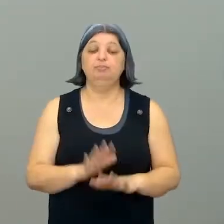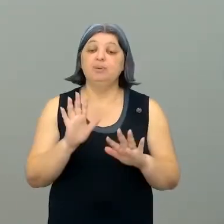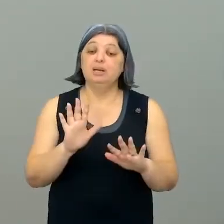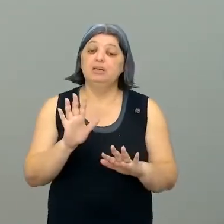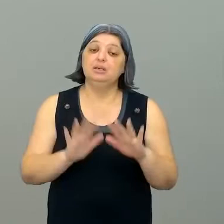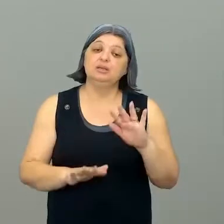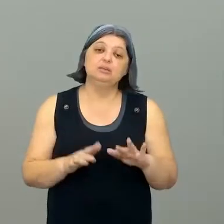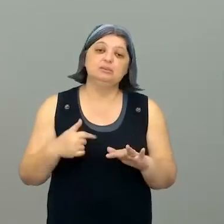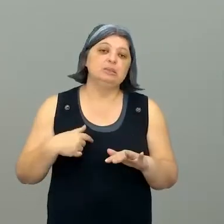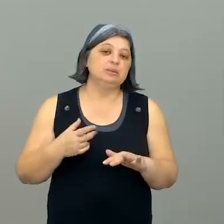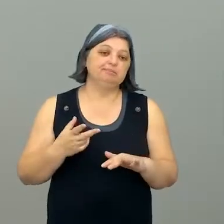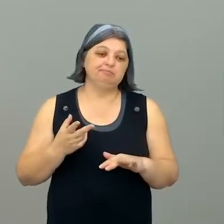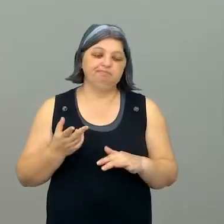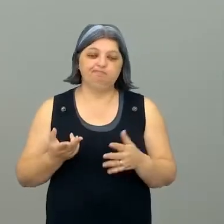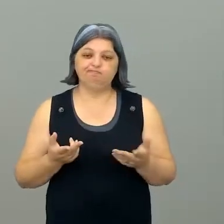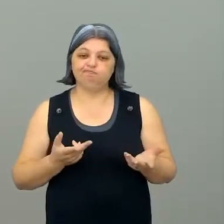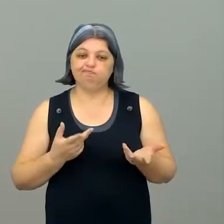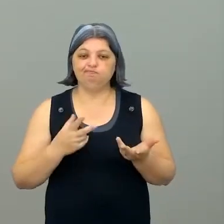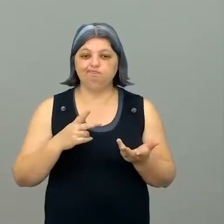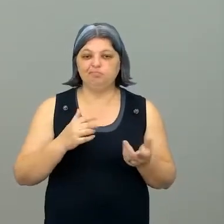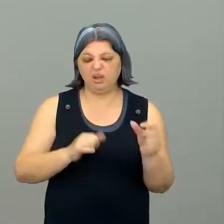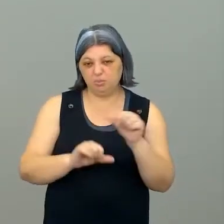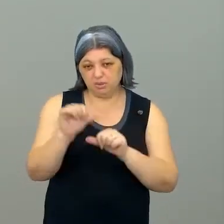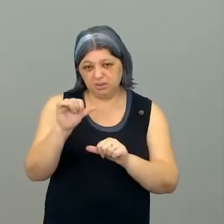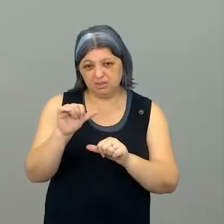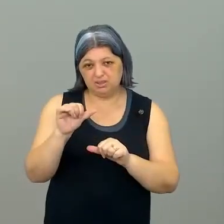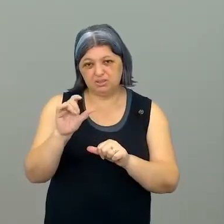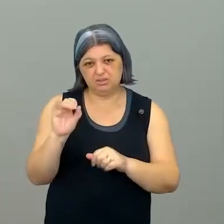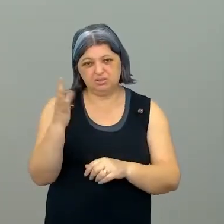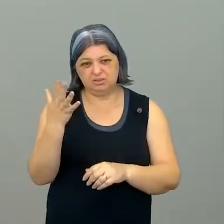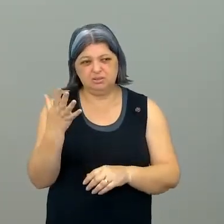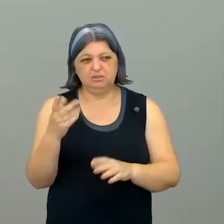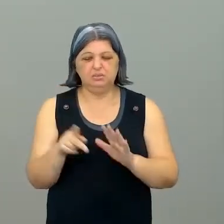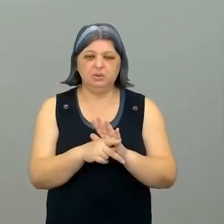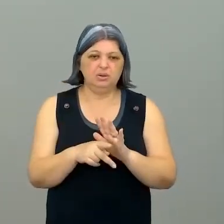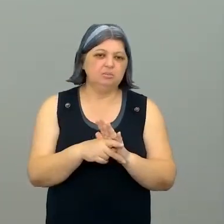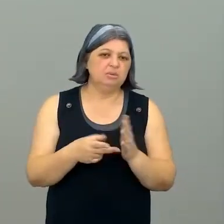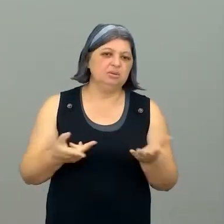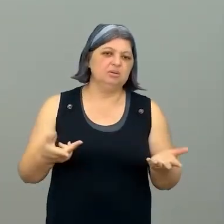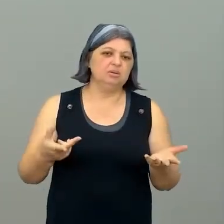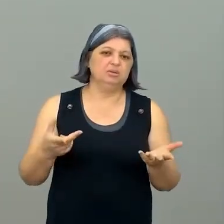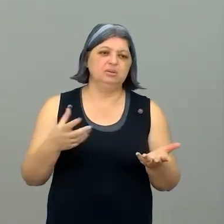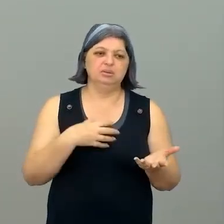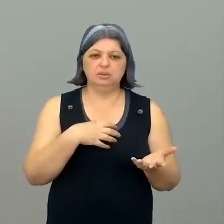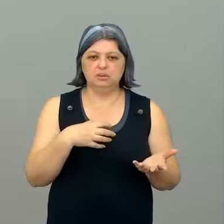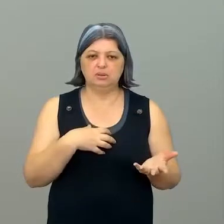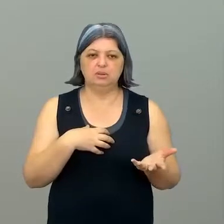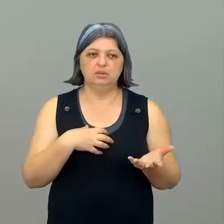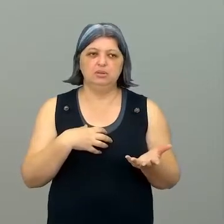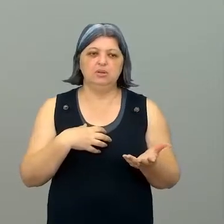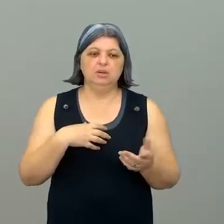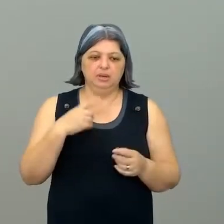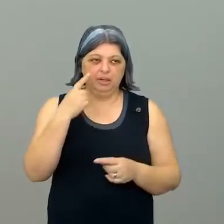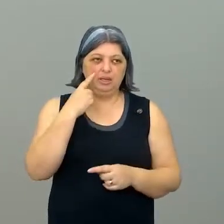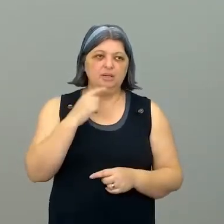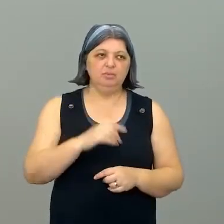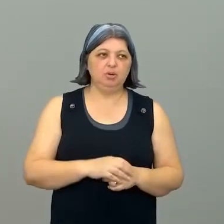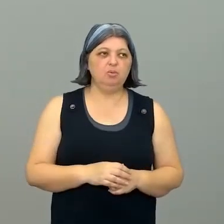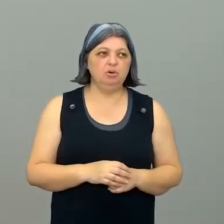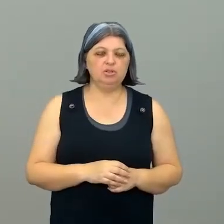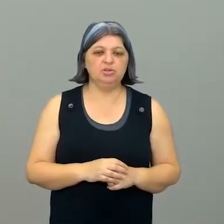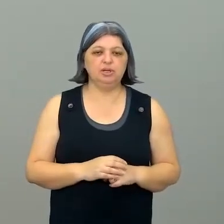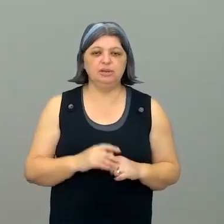ocorrem de maneira, é uma diria orgânica, mas, assim, que existem intervenções nessas